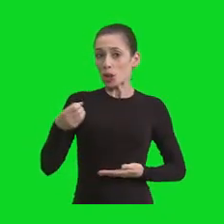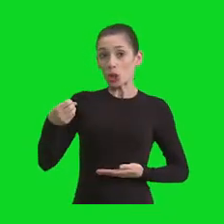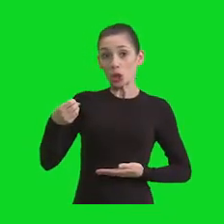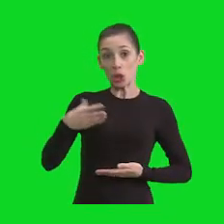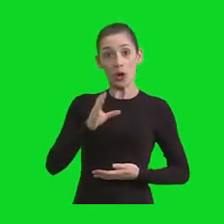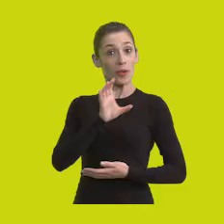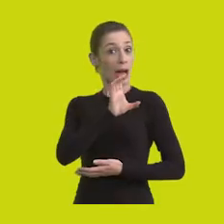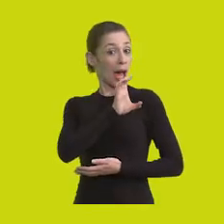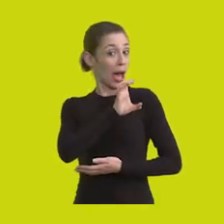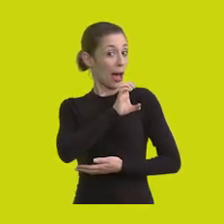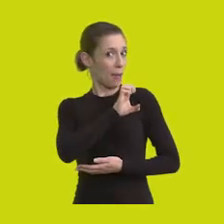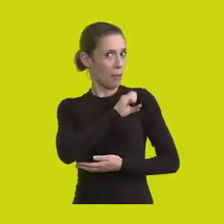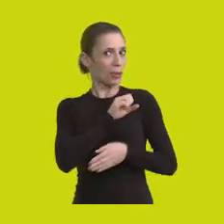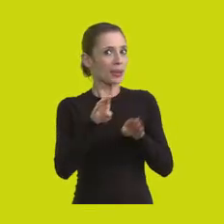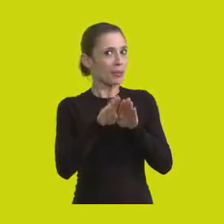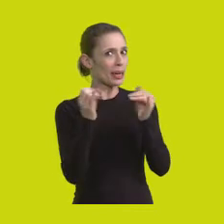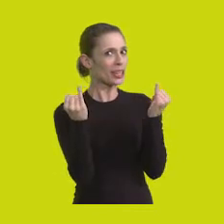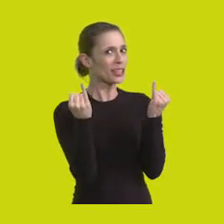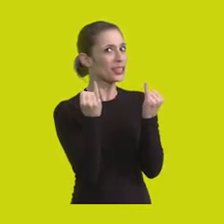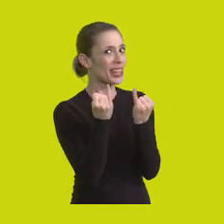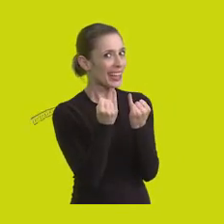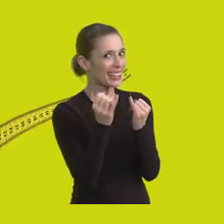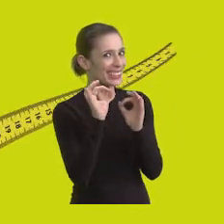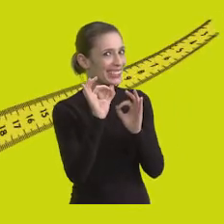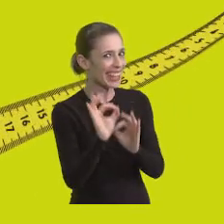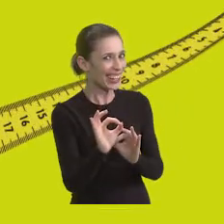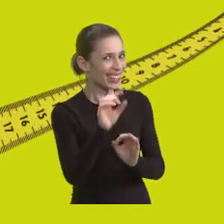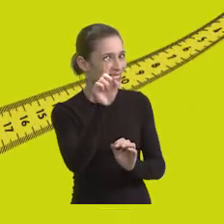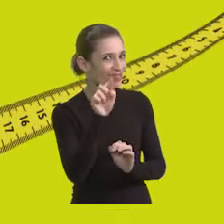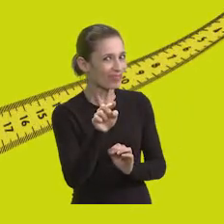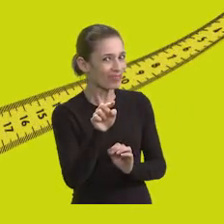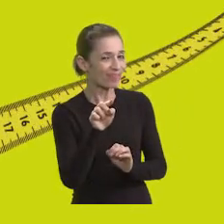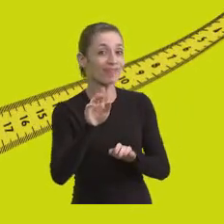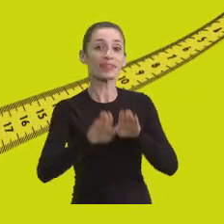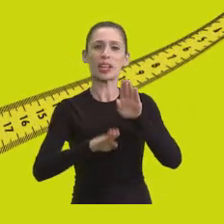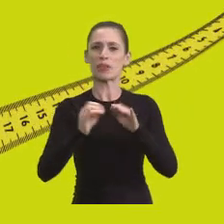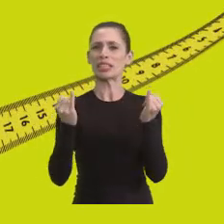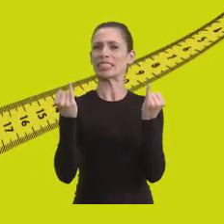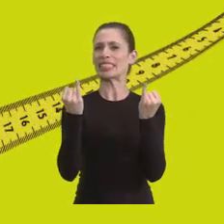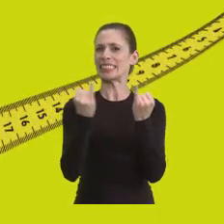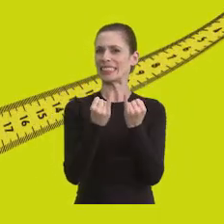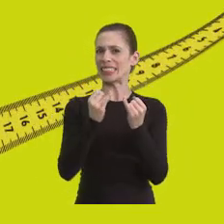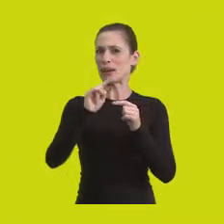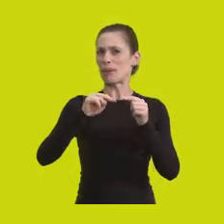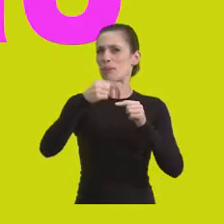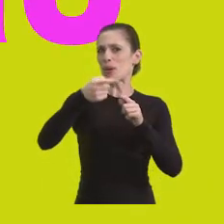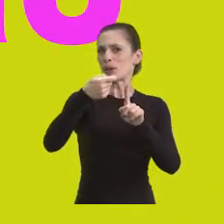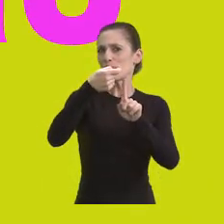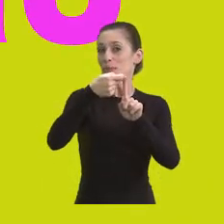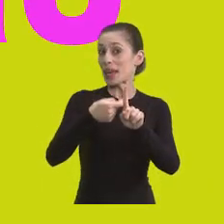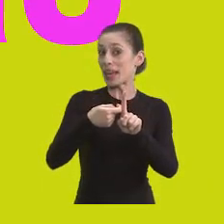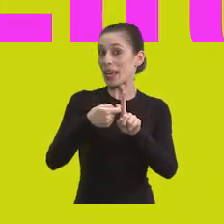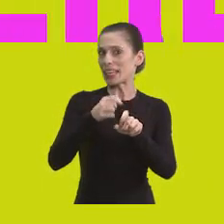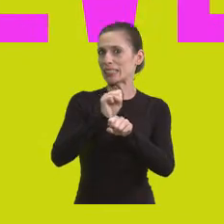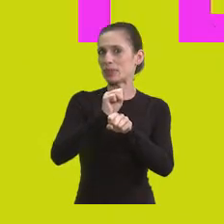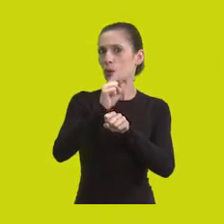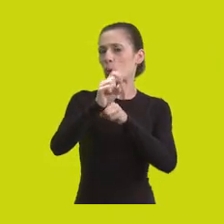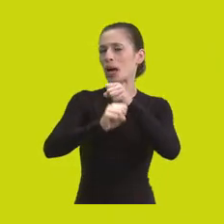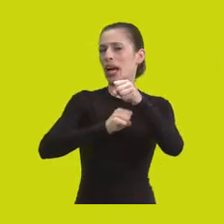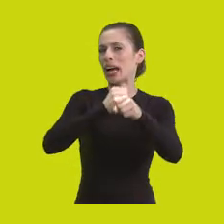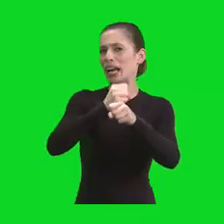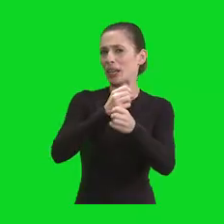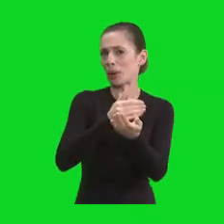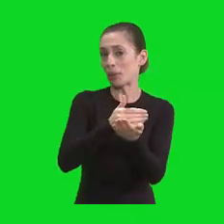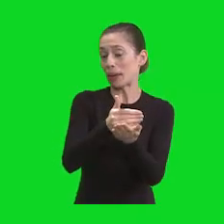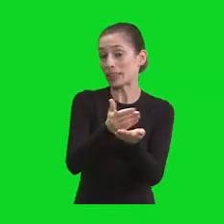amores, inclusive aquela dieta, certo? Talvez a dieta acabe ficando para o próximo mês, o